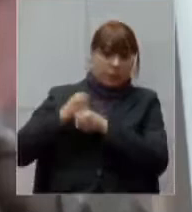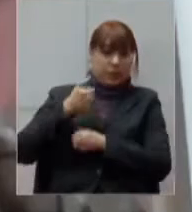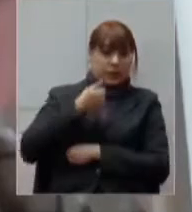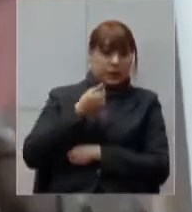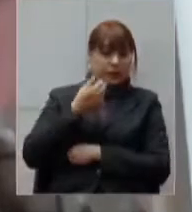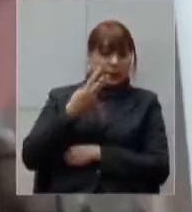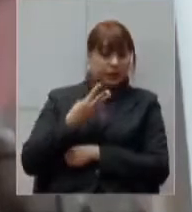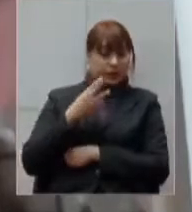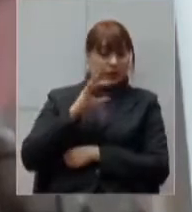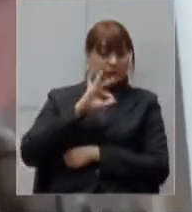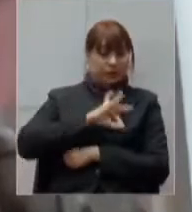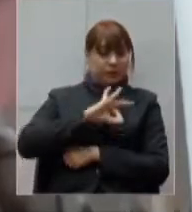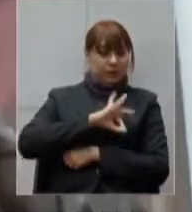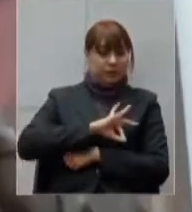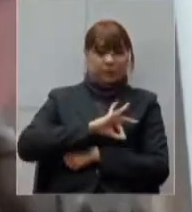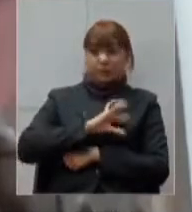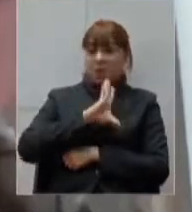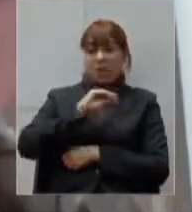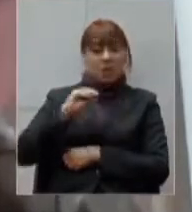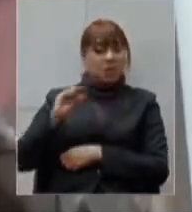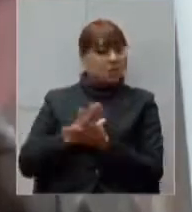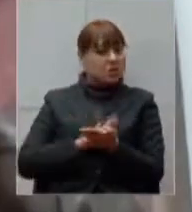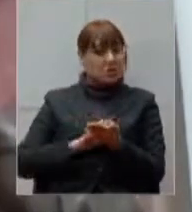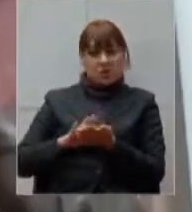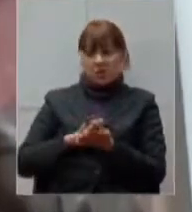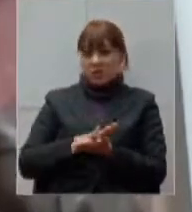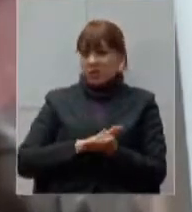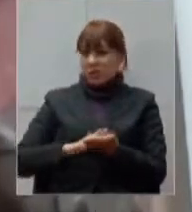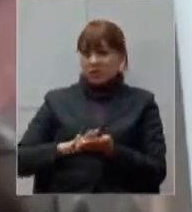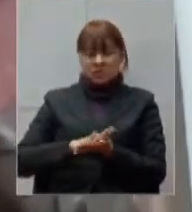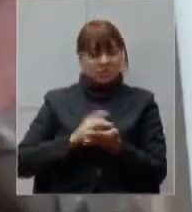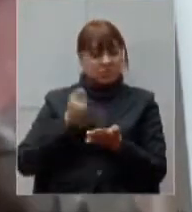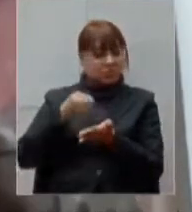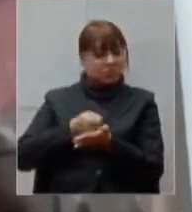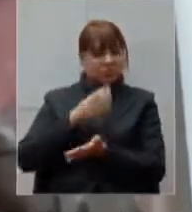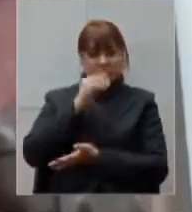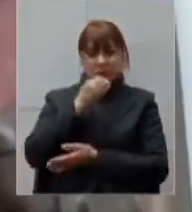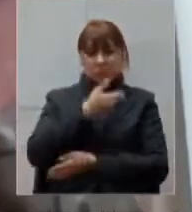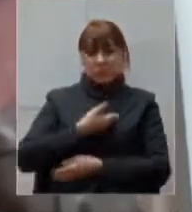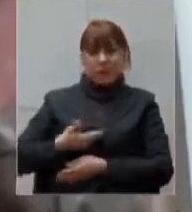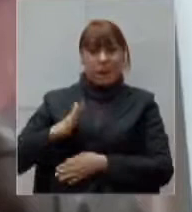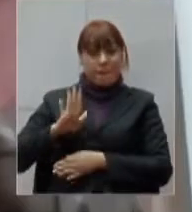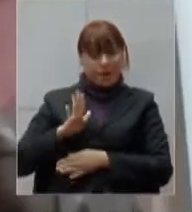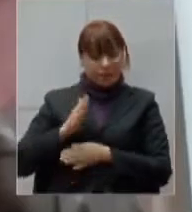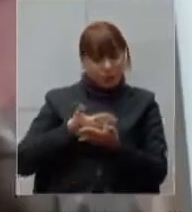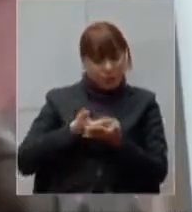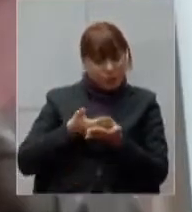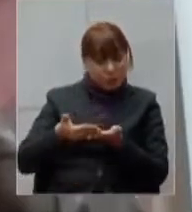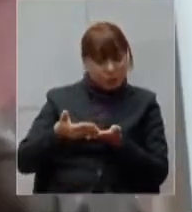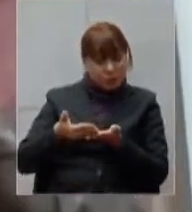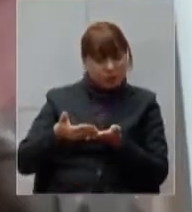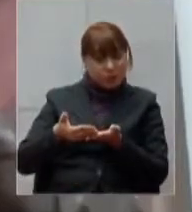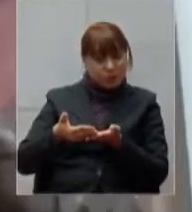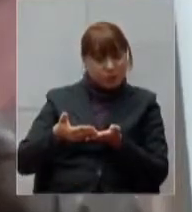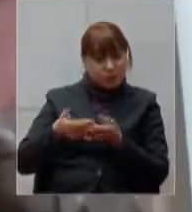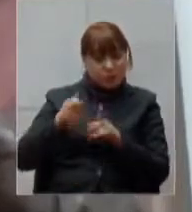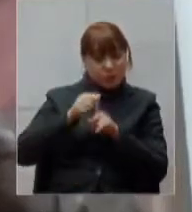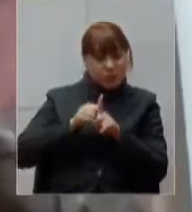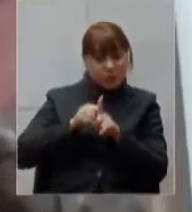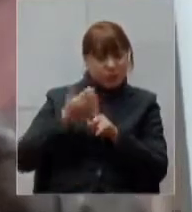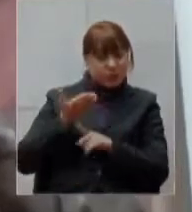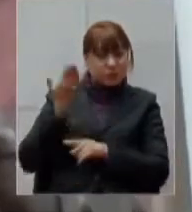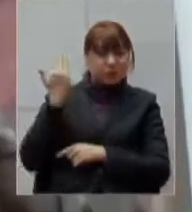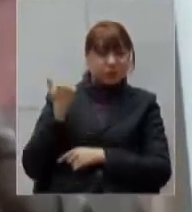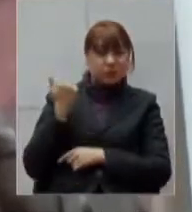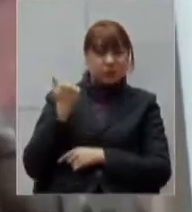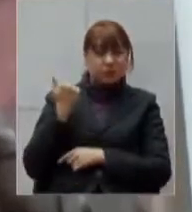tínhamos qualquer tipo de atraso com o pagamento do funcionalismo público. A partir do mês passado, e que se concretizou com o